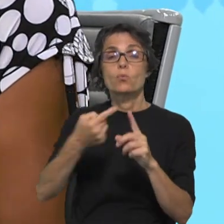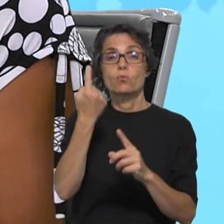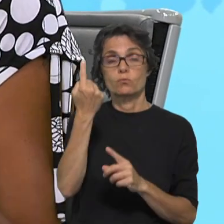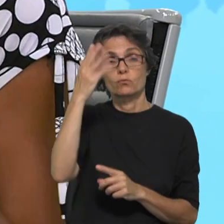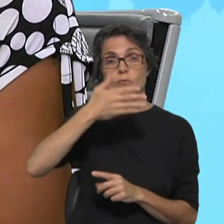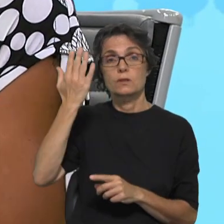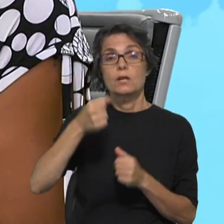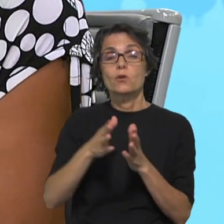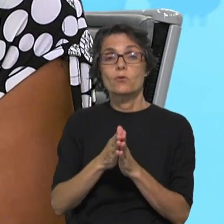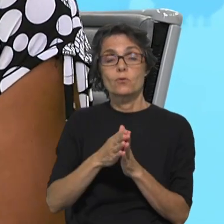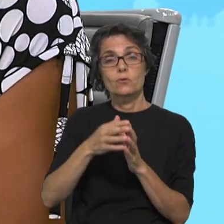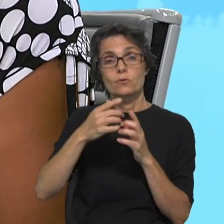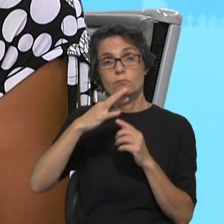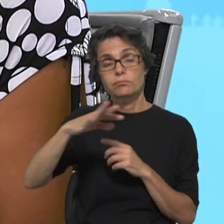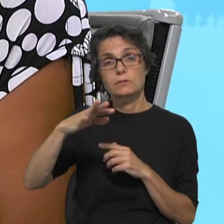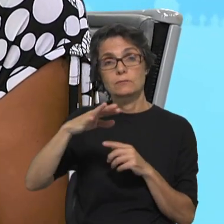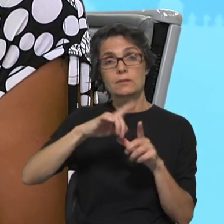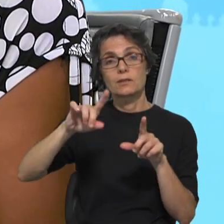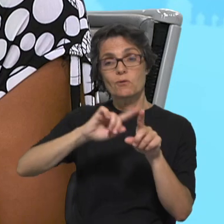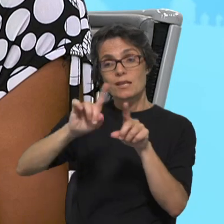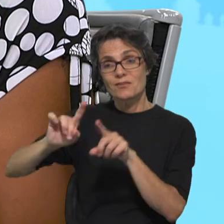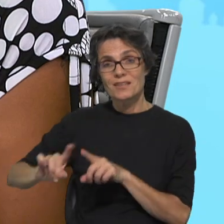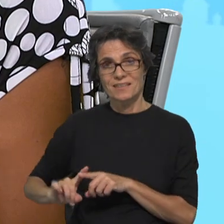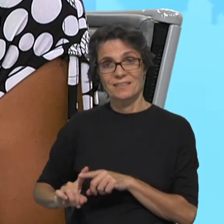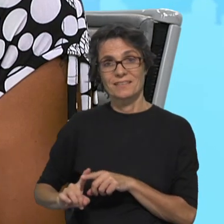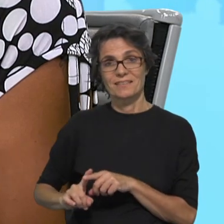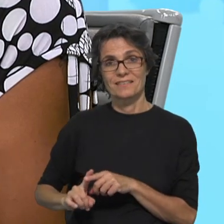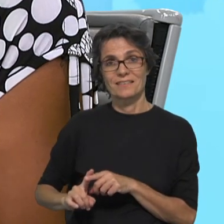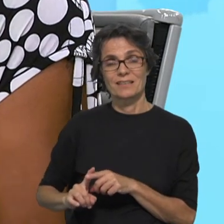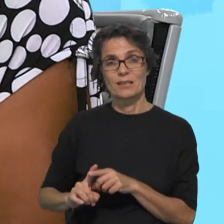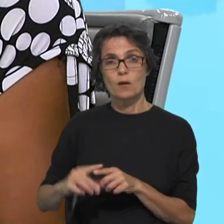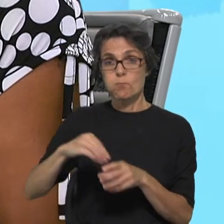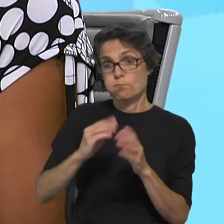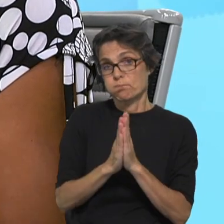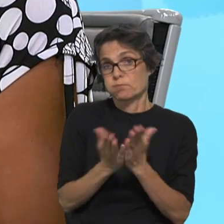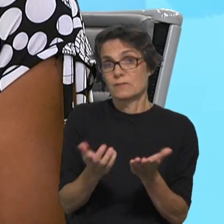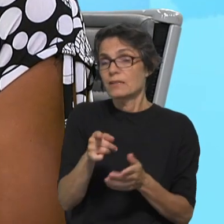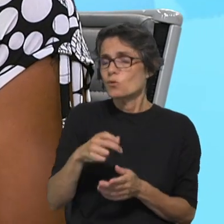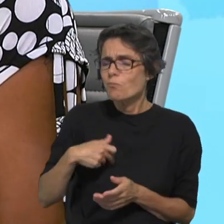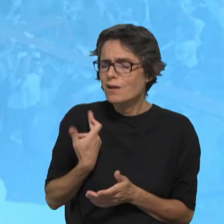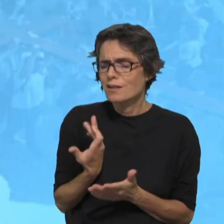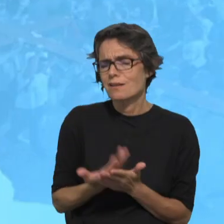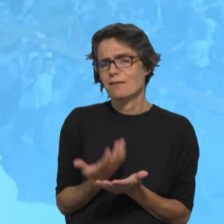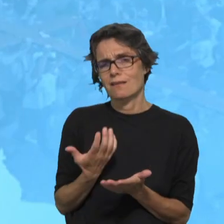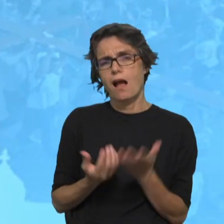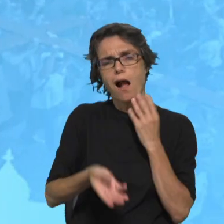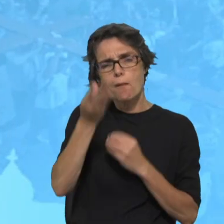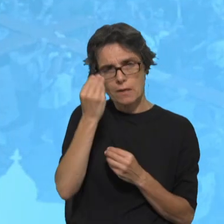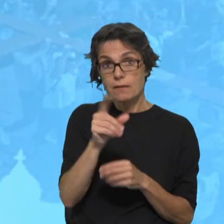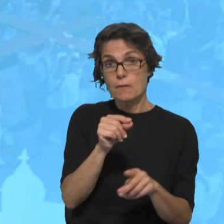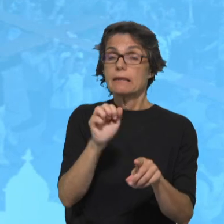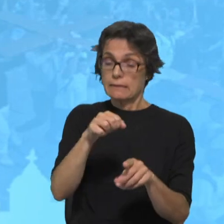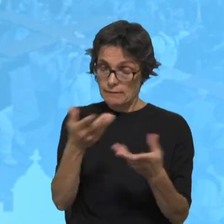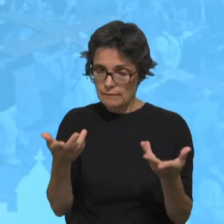diversas línguas que existem na paróquia. E isto é uma riqueza. É uma aprendizagem. de comunhão.